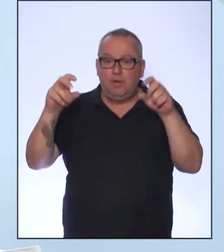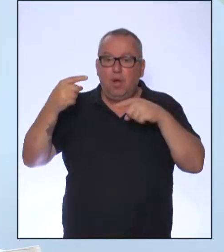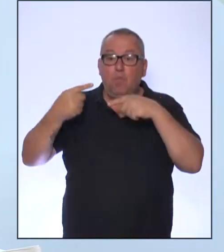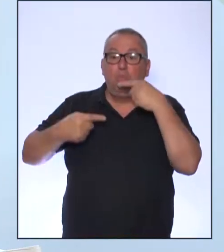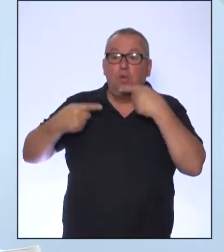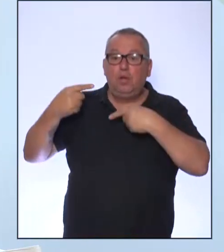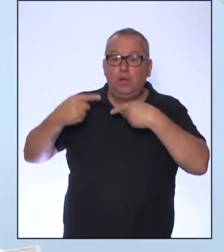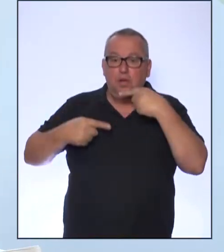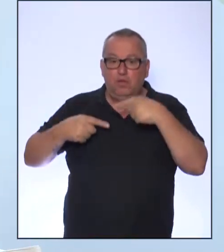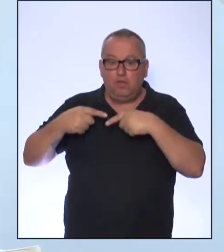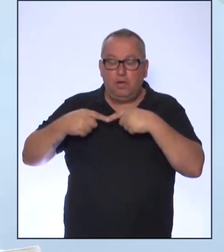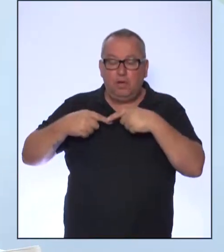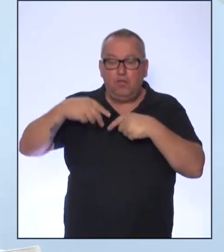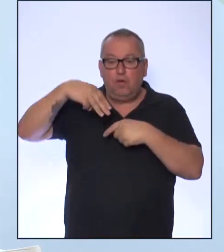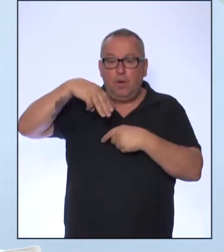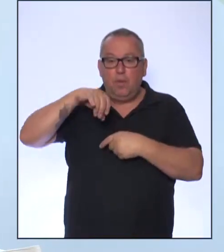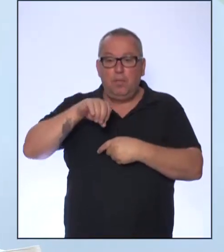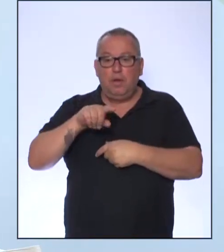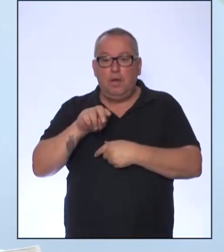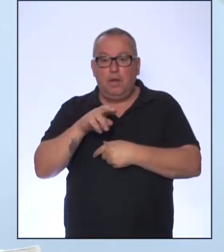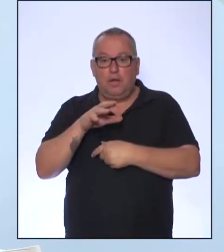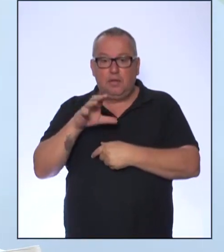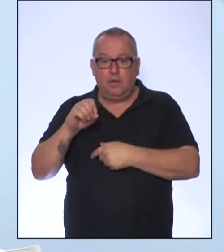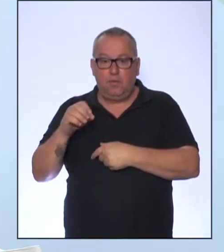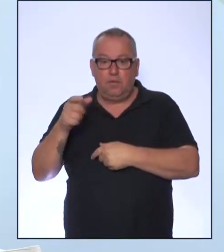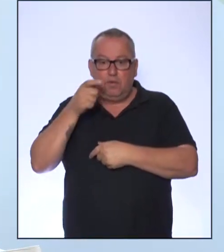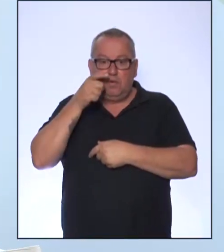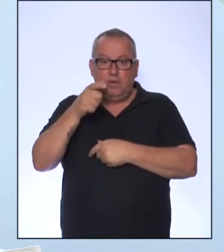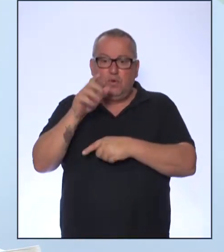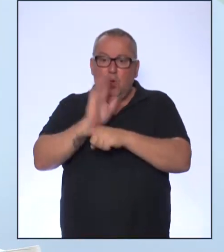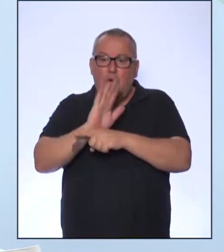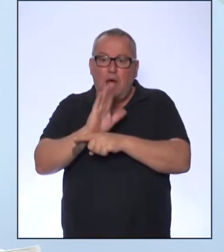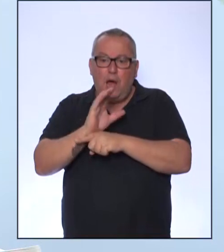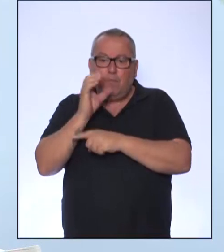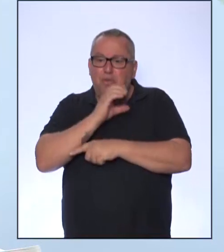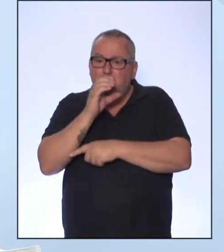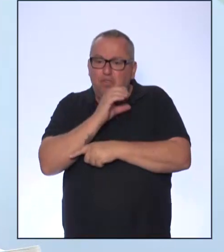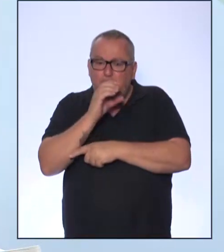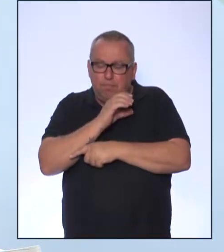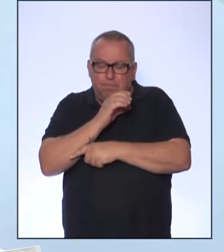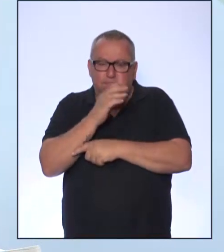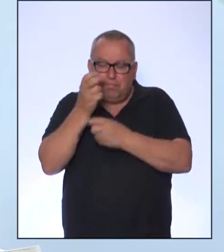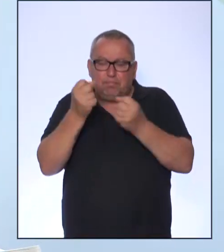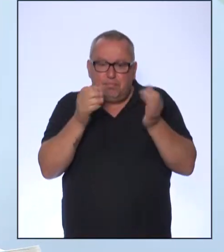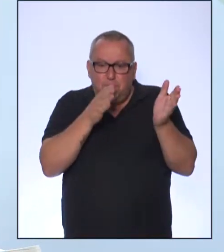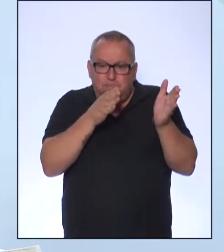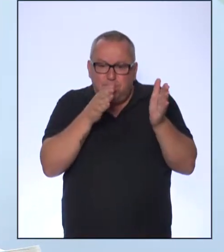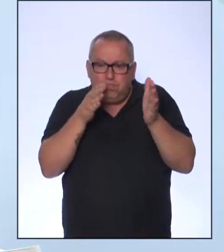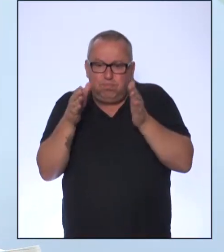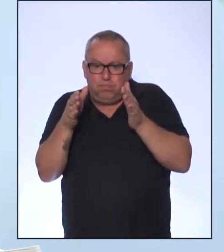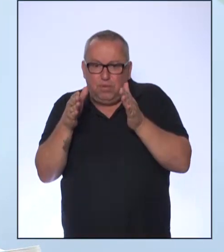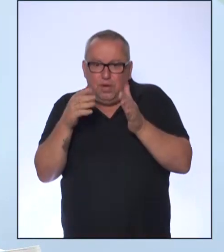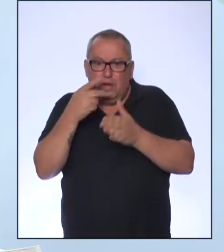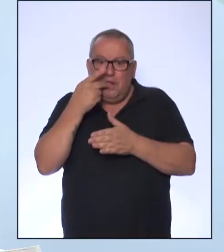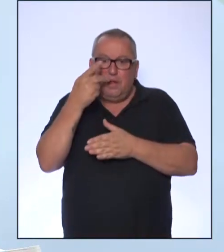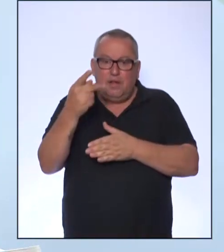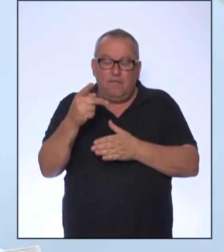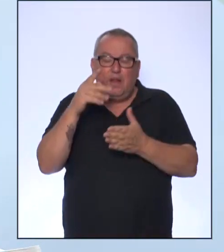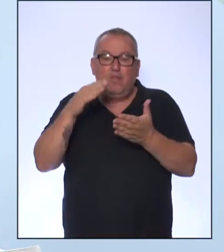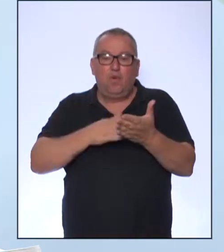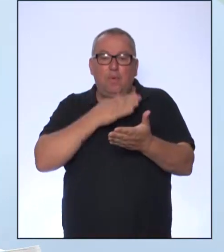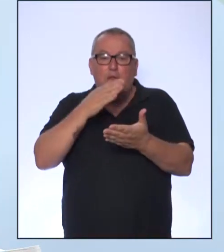de migração. A gente vai assistir um vídeo bem rapidinho que fala sobre a Agenda 2030